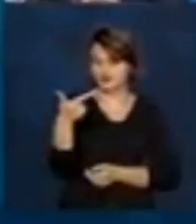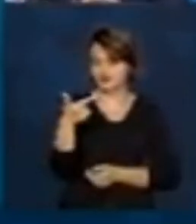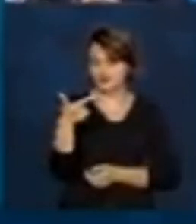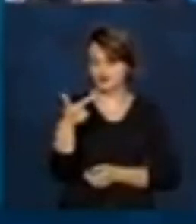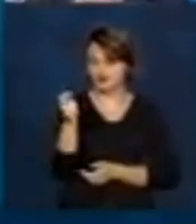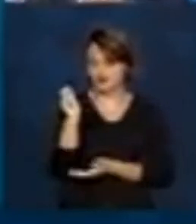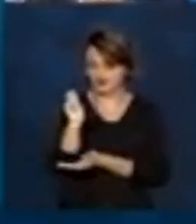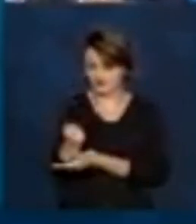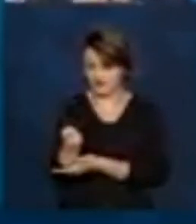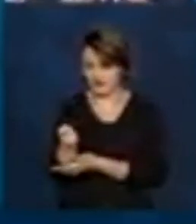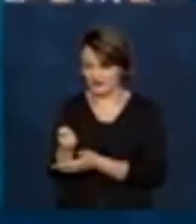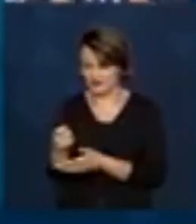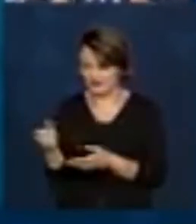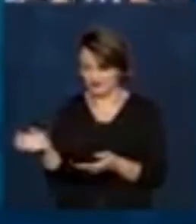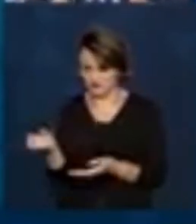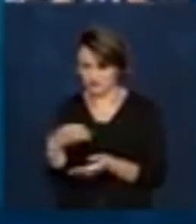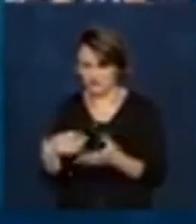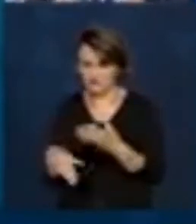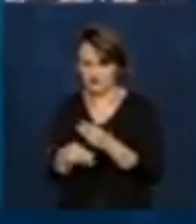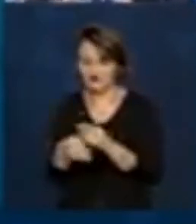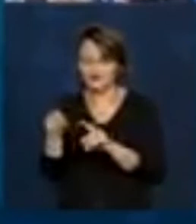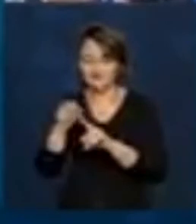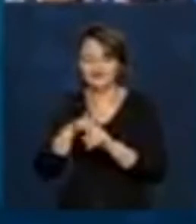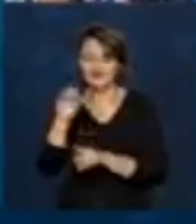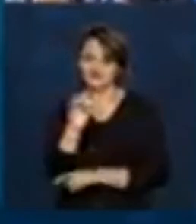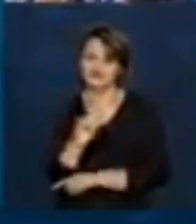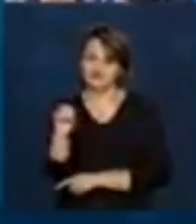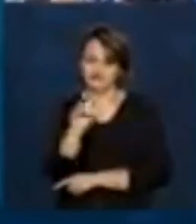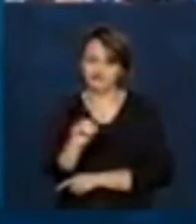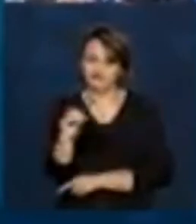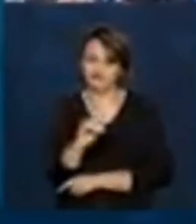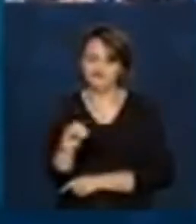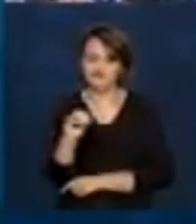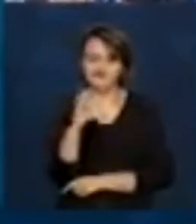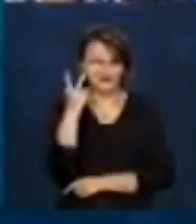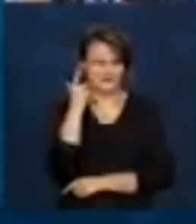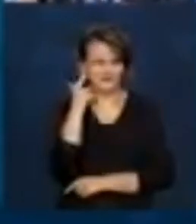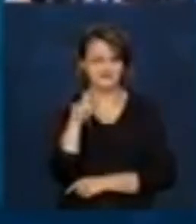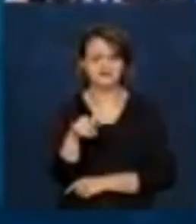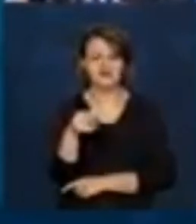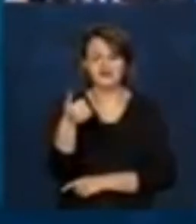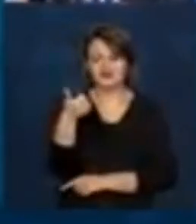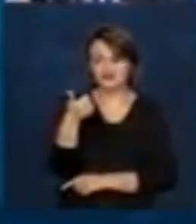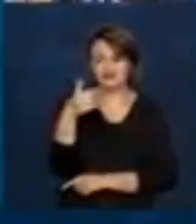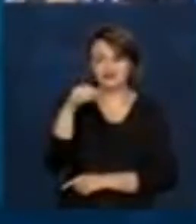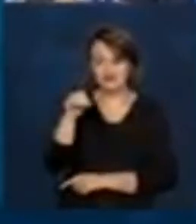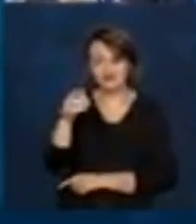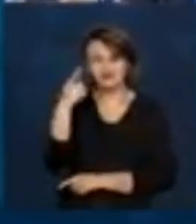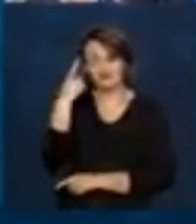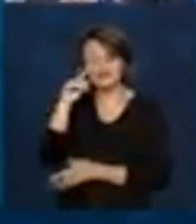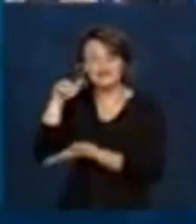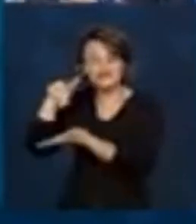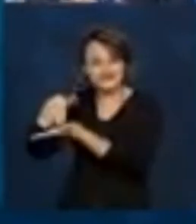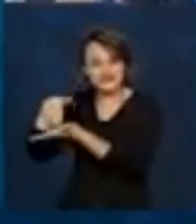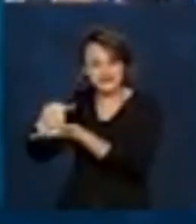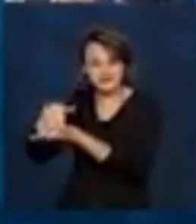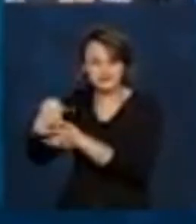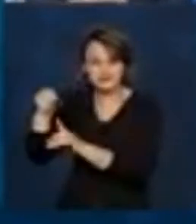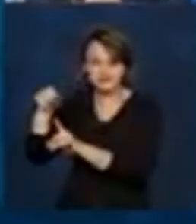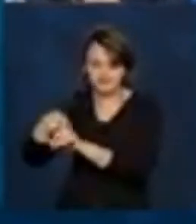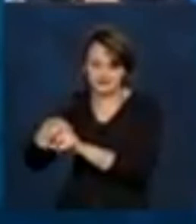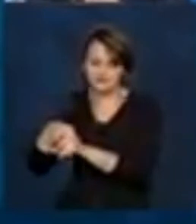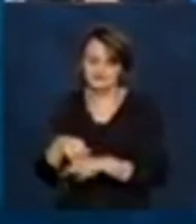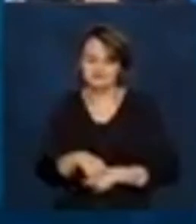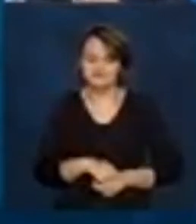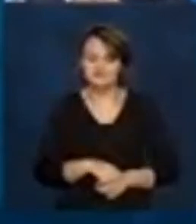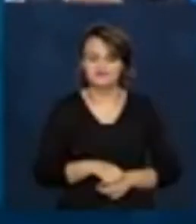auxílio extensão, que é de outubro. Normal, são os dez últimos dias do mês. Pode